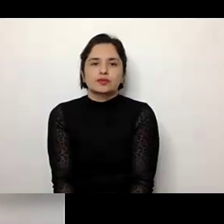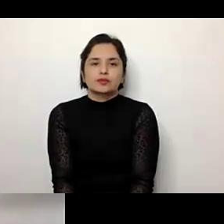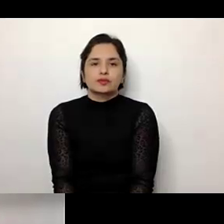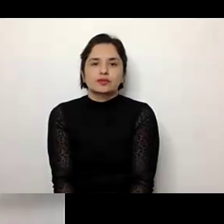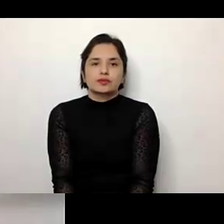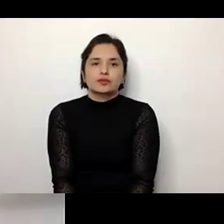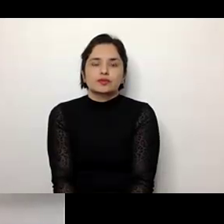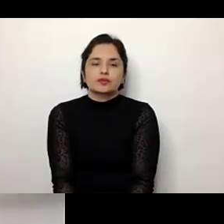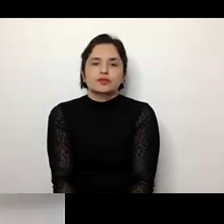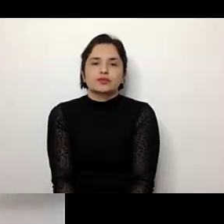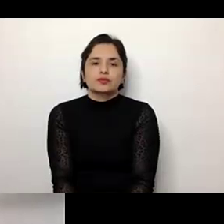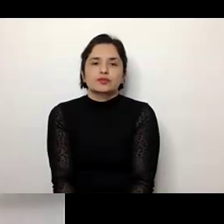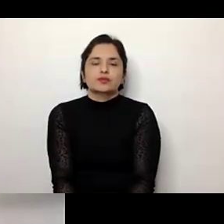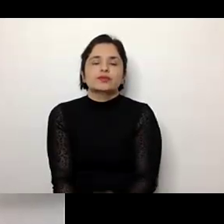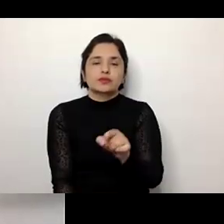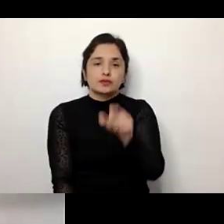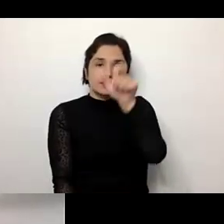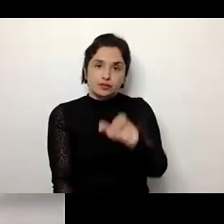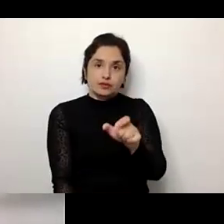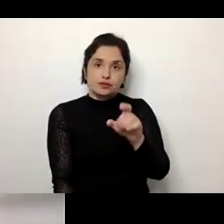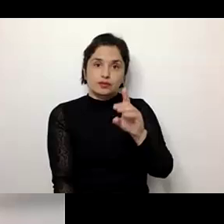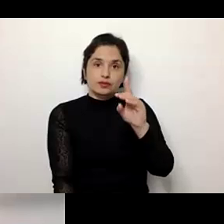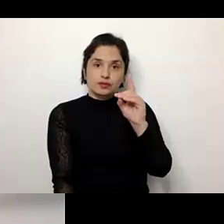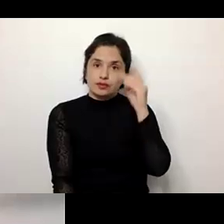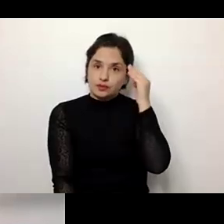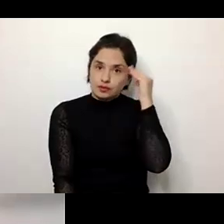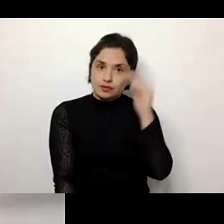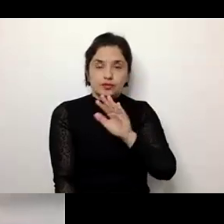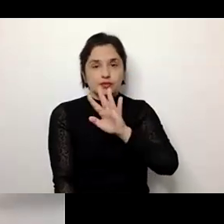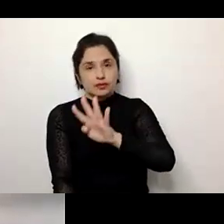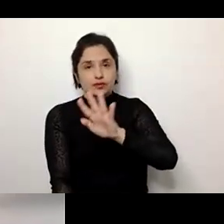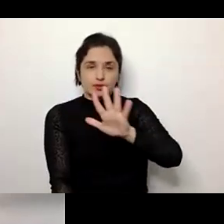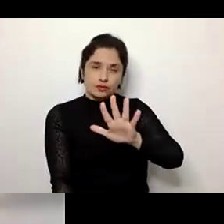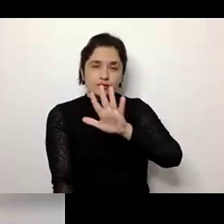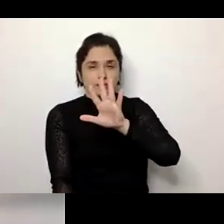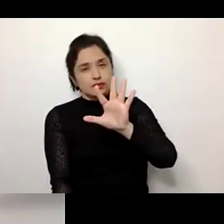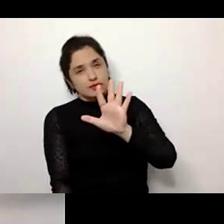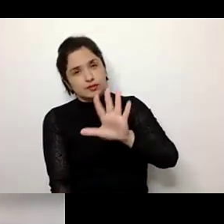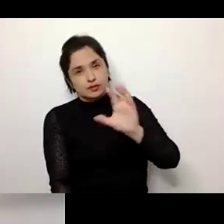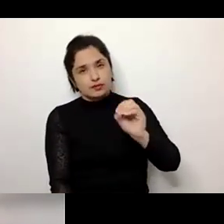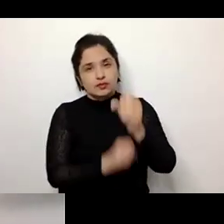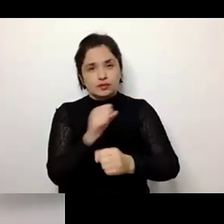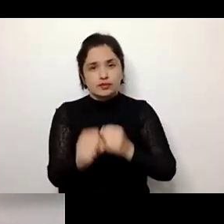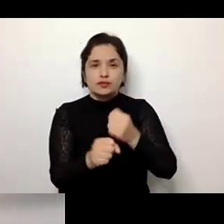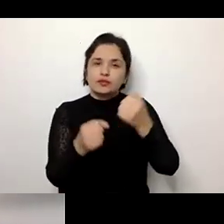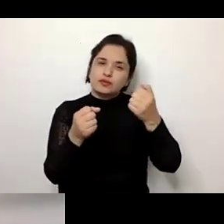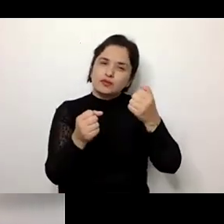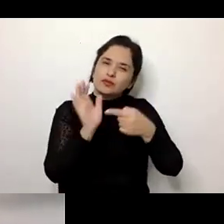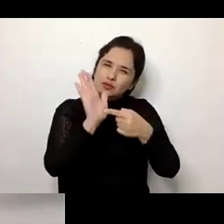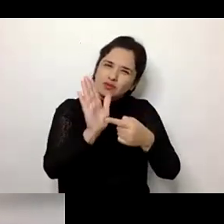deficiência intelectual, por volta dos seus 45, 50 anos, eles já demonstram uma perda do interesse,